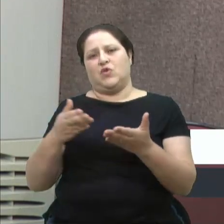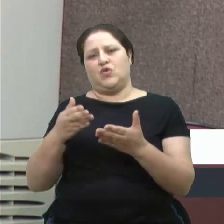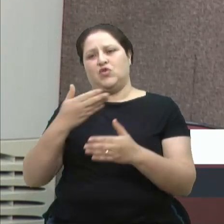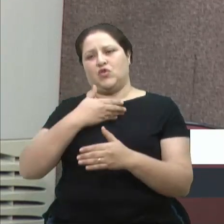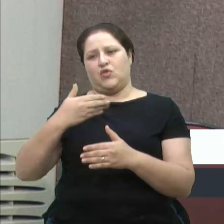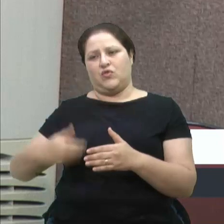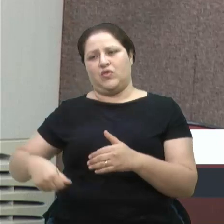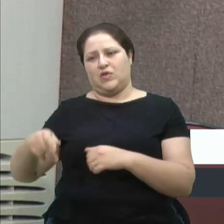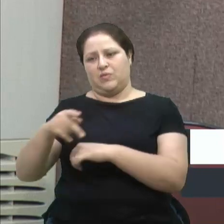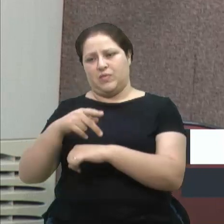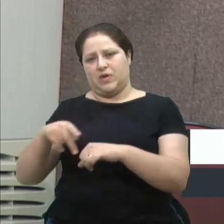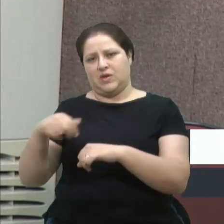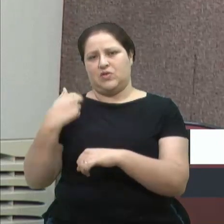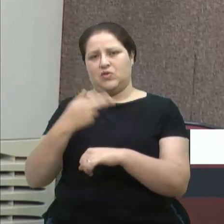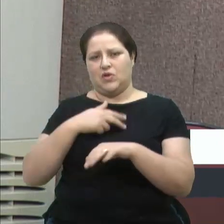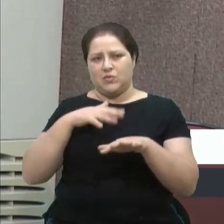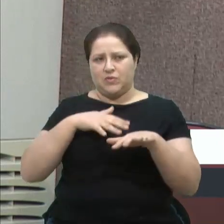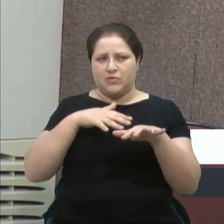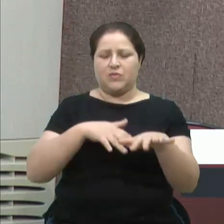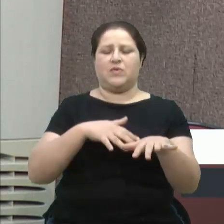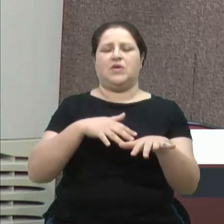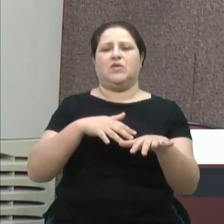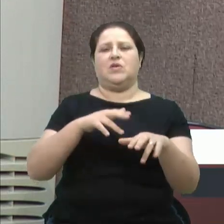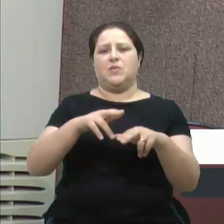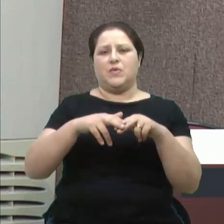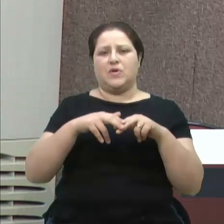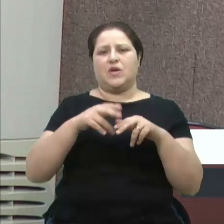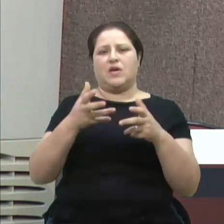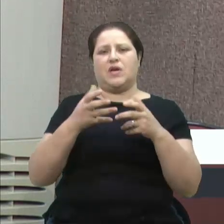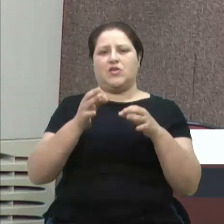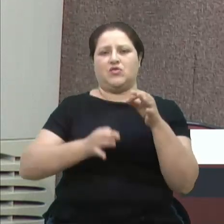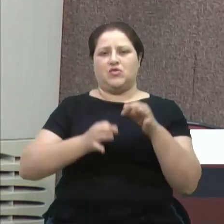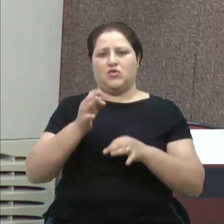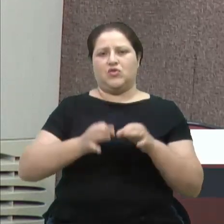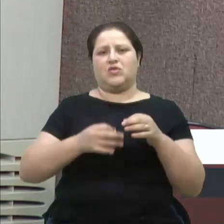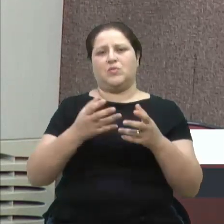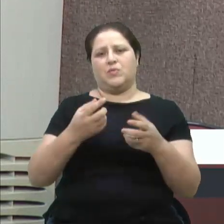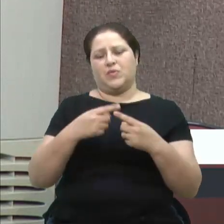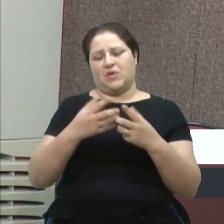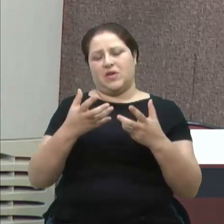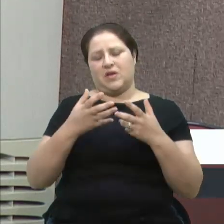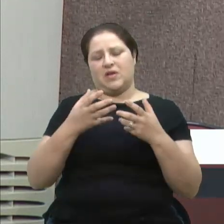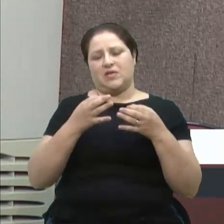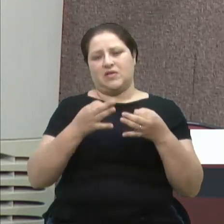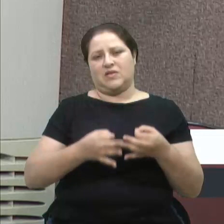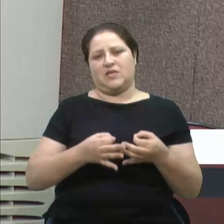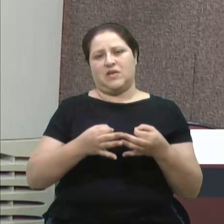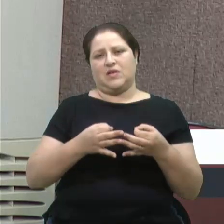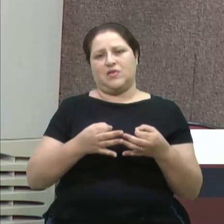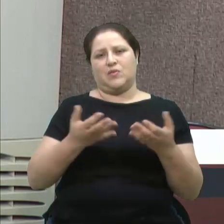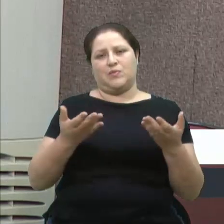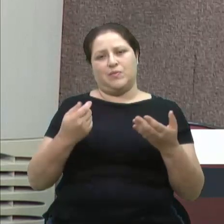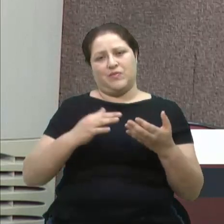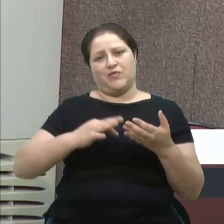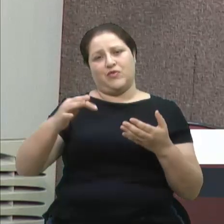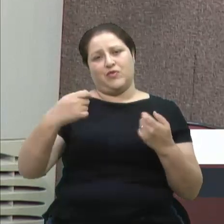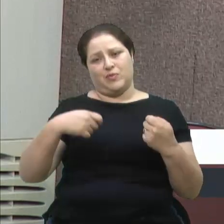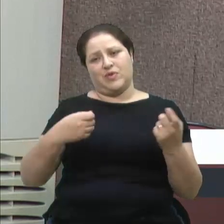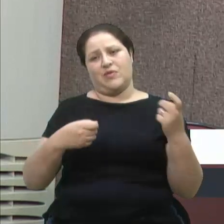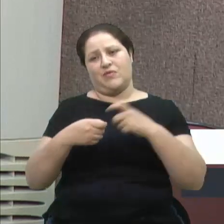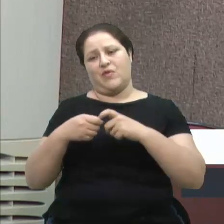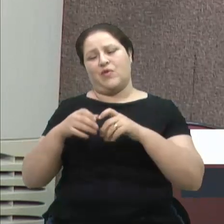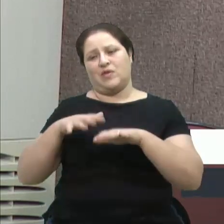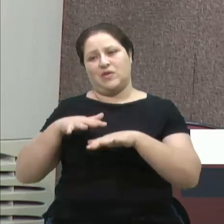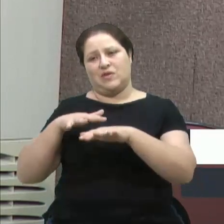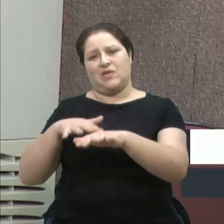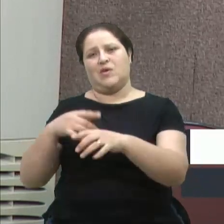o que é certo e vamos ter que voltar às ruas em breve, porque a gente está vendo que o Brasil está no caminho errado novamente. E é importante